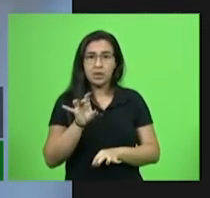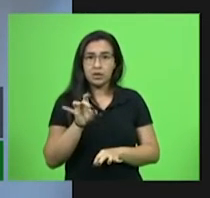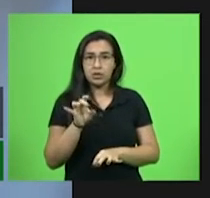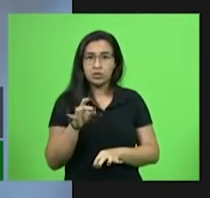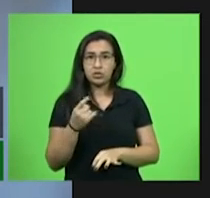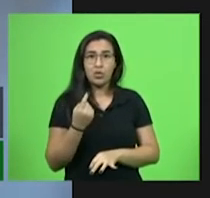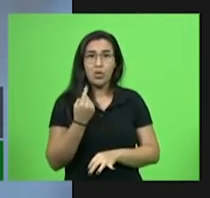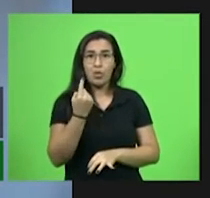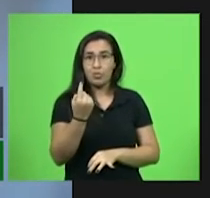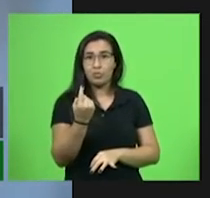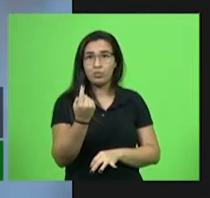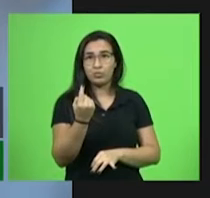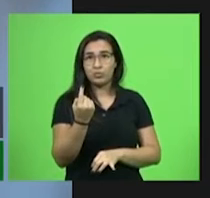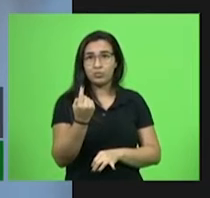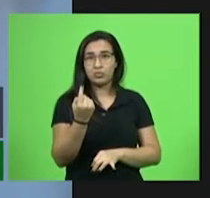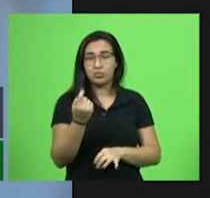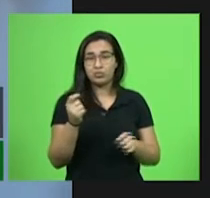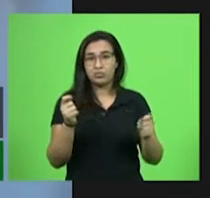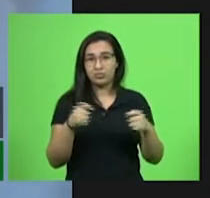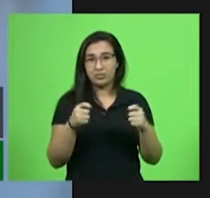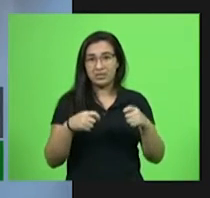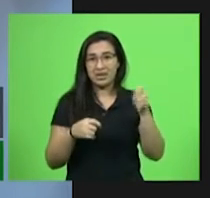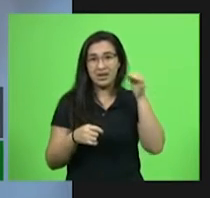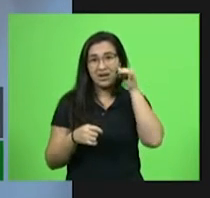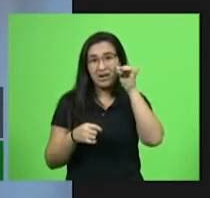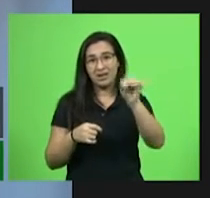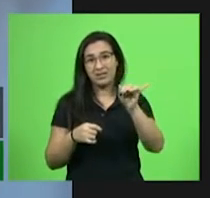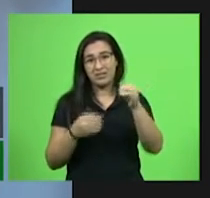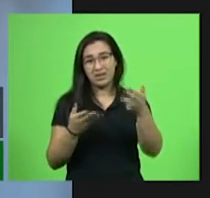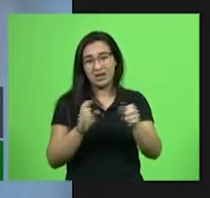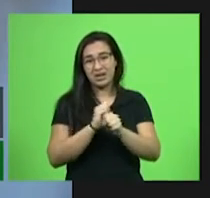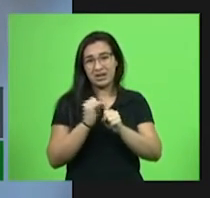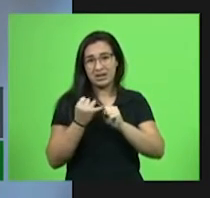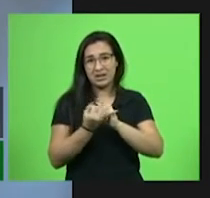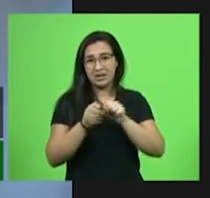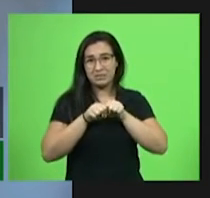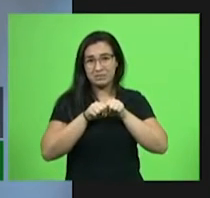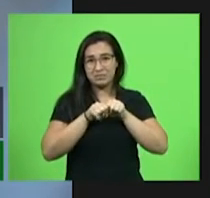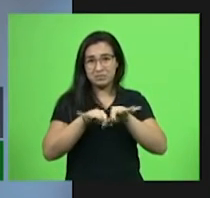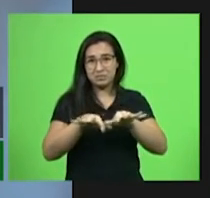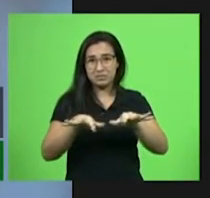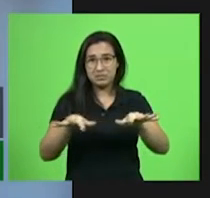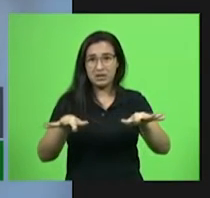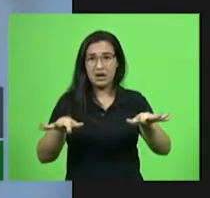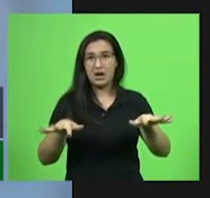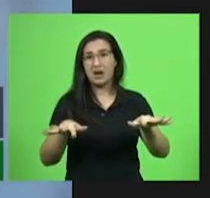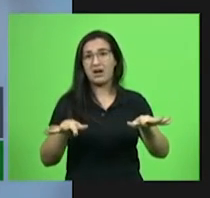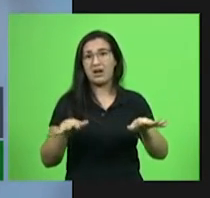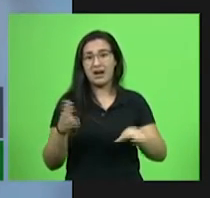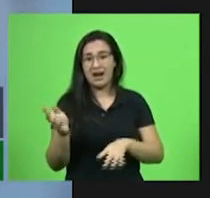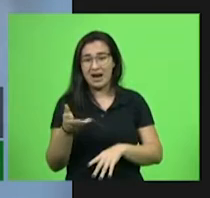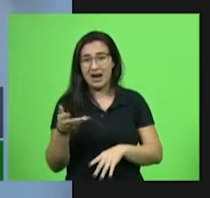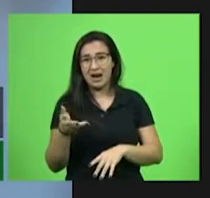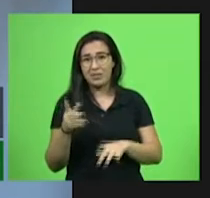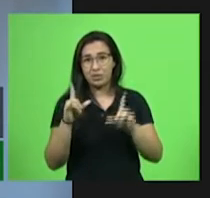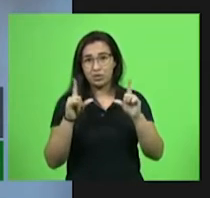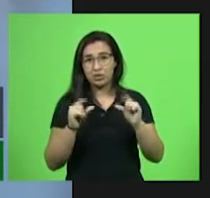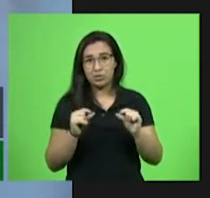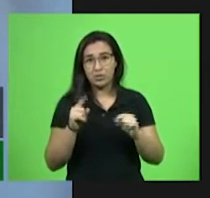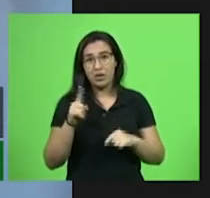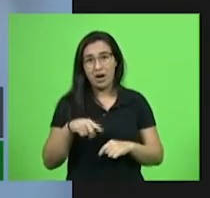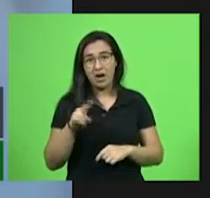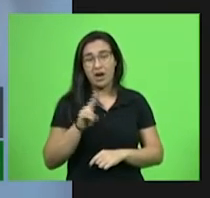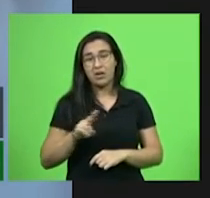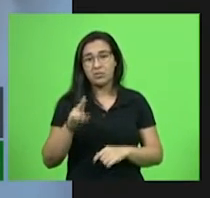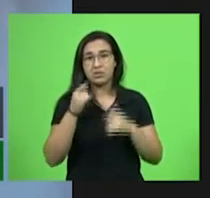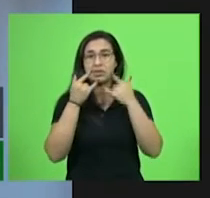maneira de nós evitarmos que o vírus se propague tanto quanto está se propagando, é o uso